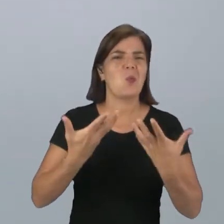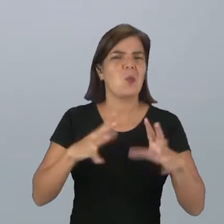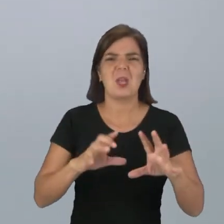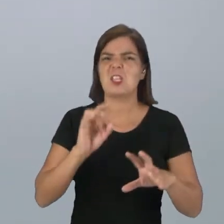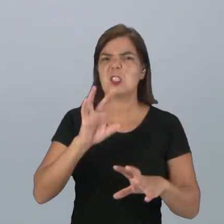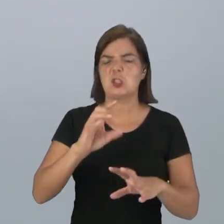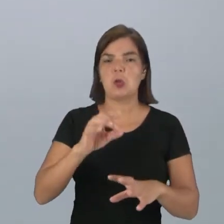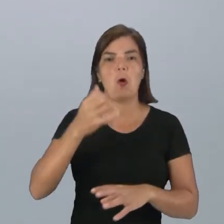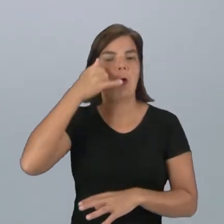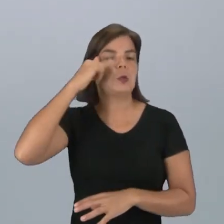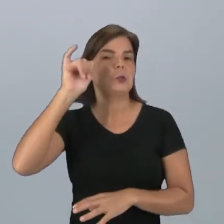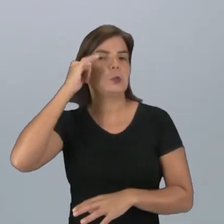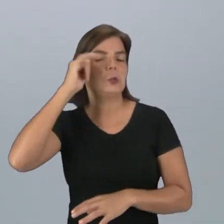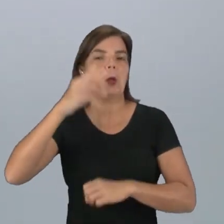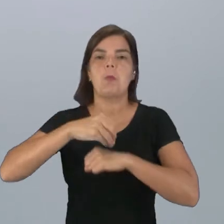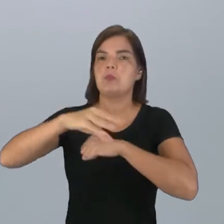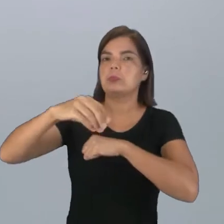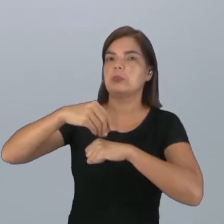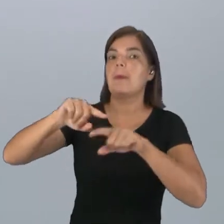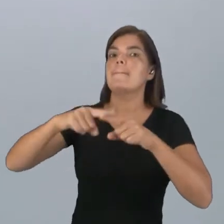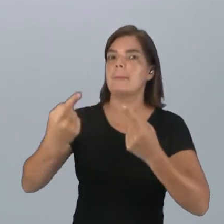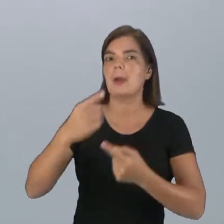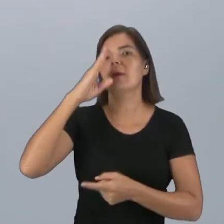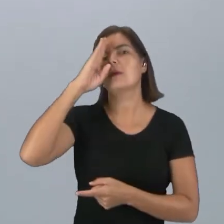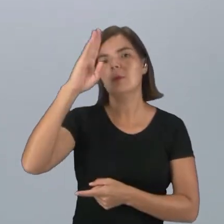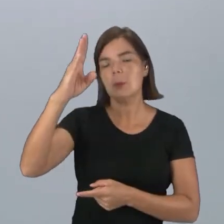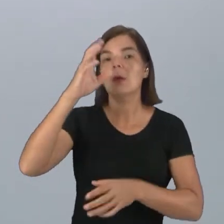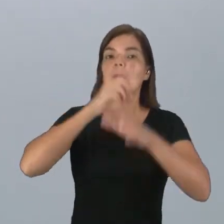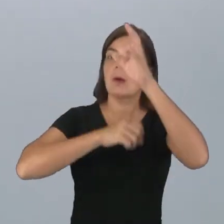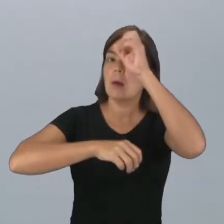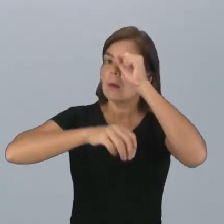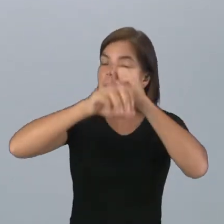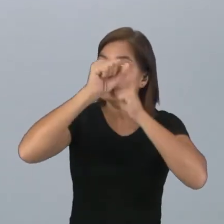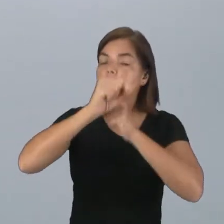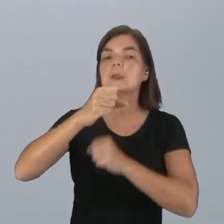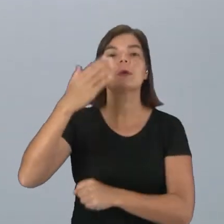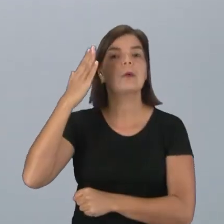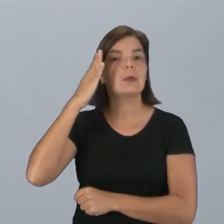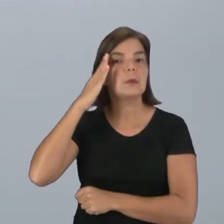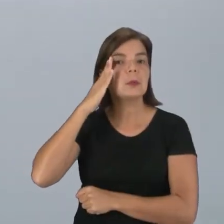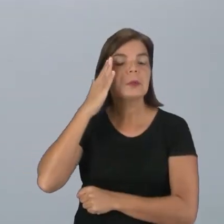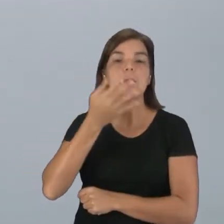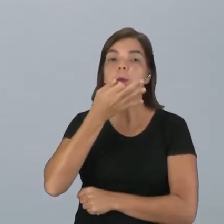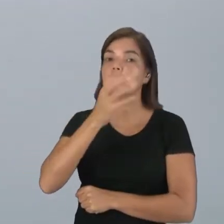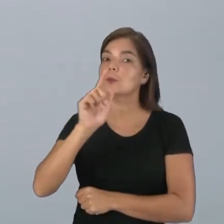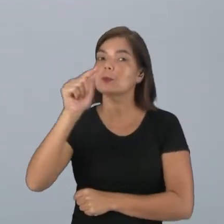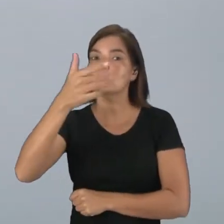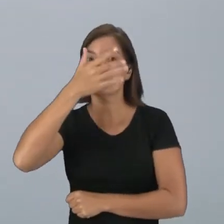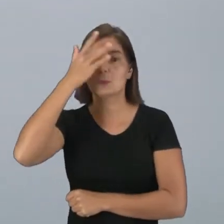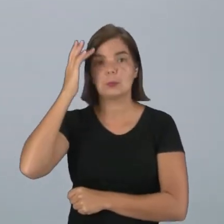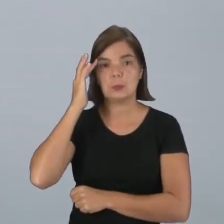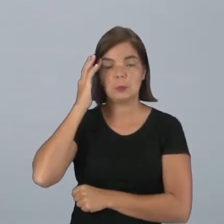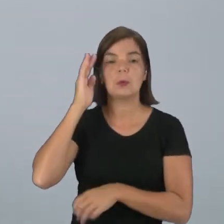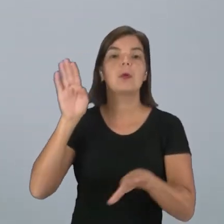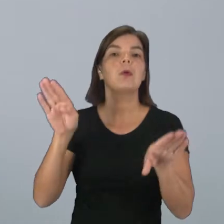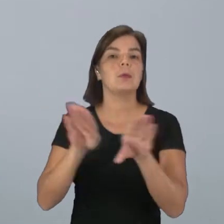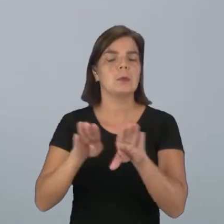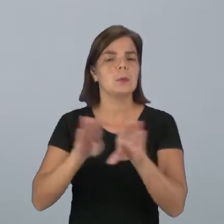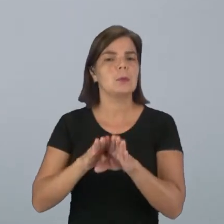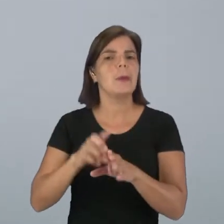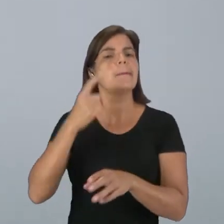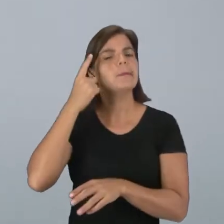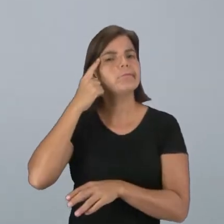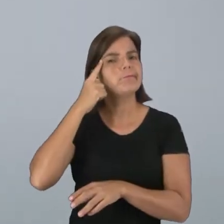jogarmos nossas ideias, mas principalmente aprender a ouvir os argumentos do outro, até mesmo para